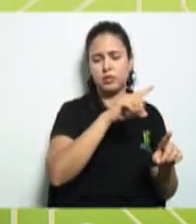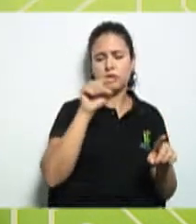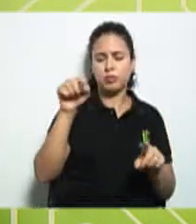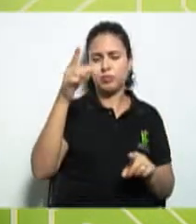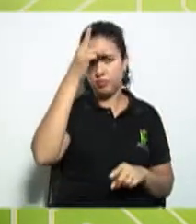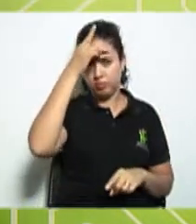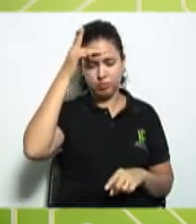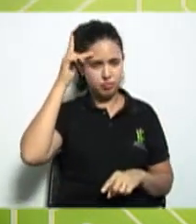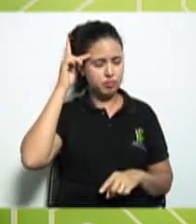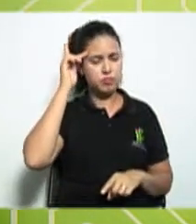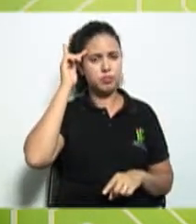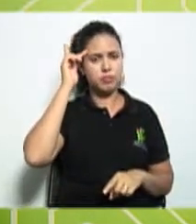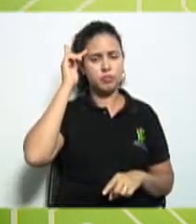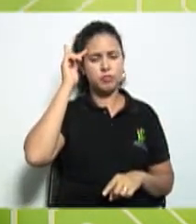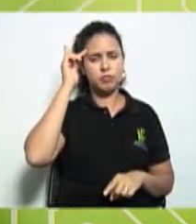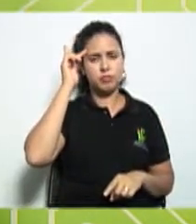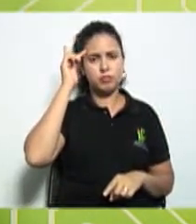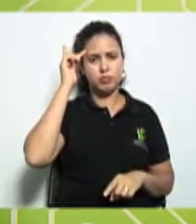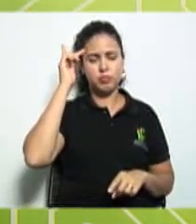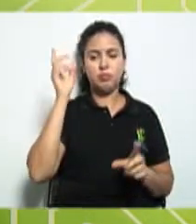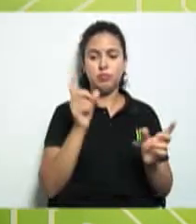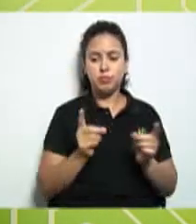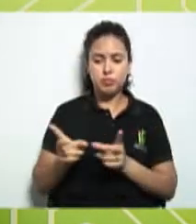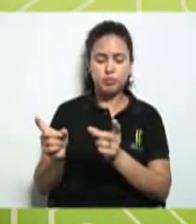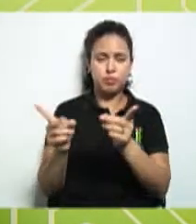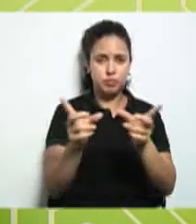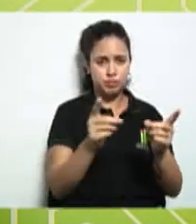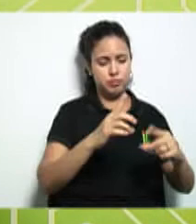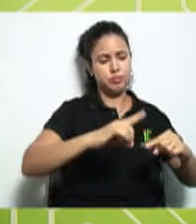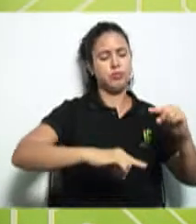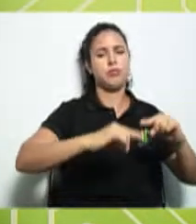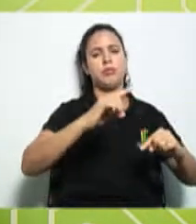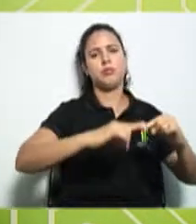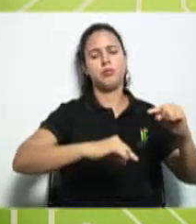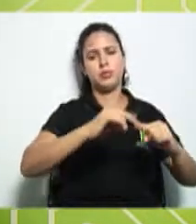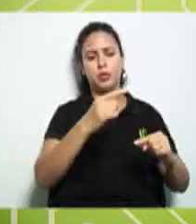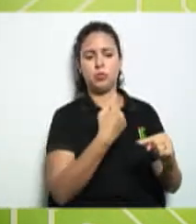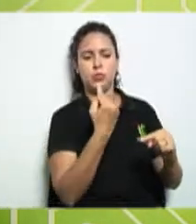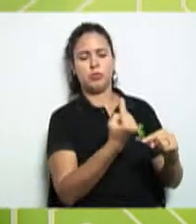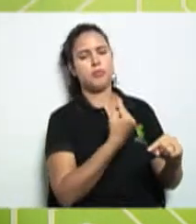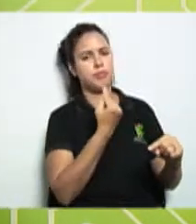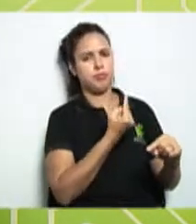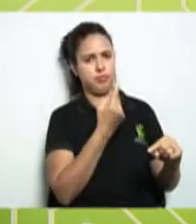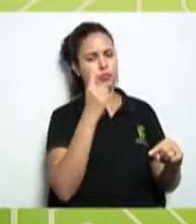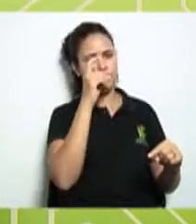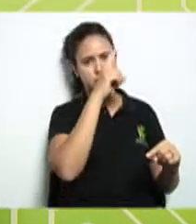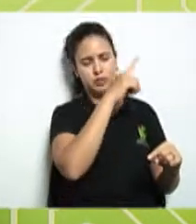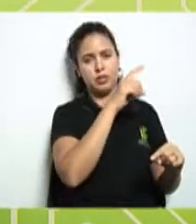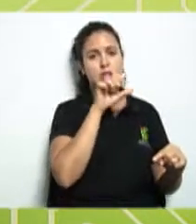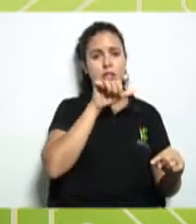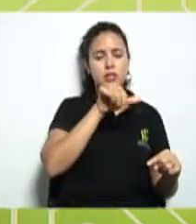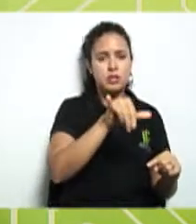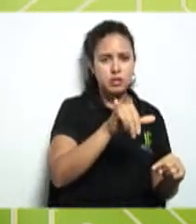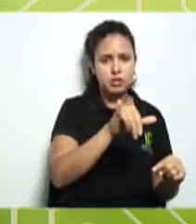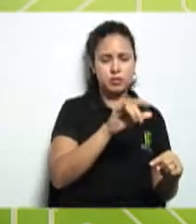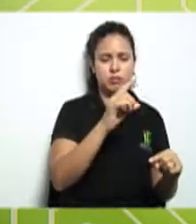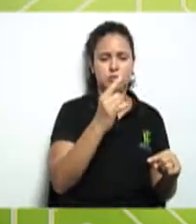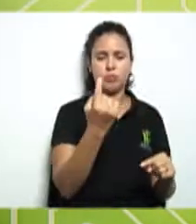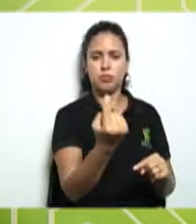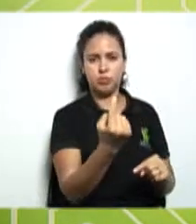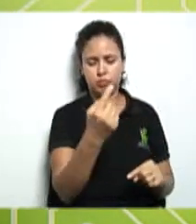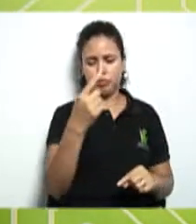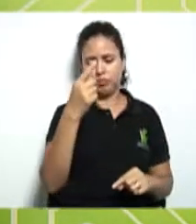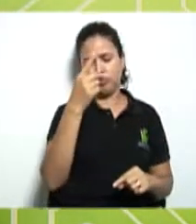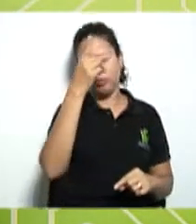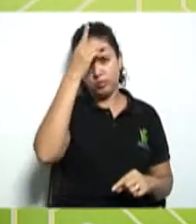ele possa comercializar esse seu produto, ele sozinho. Então se ele se agrupar com outras pessoas